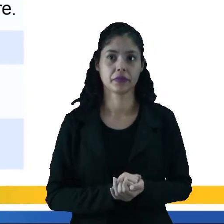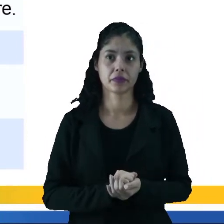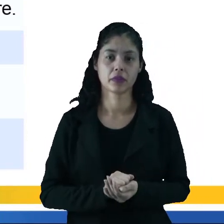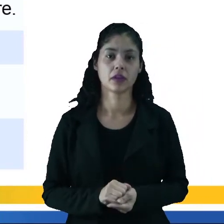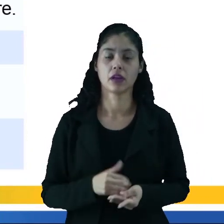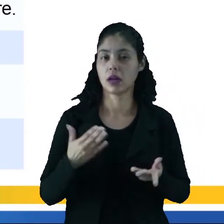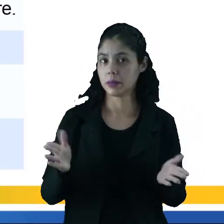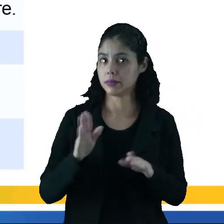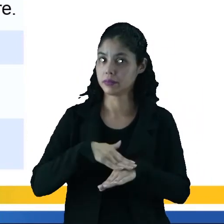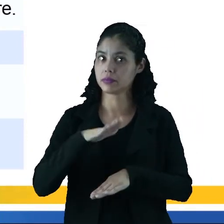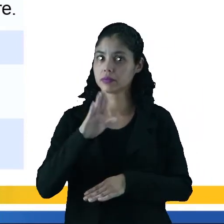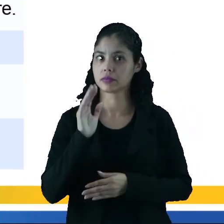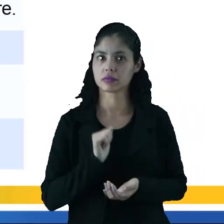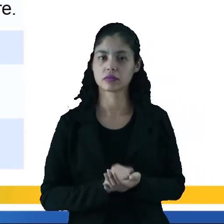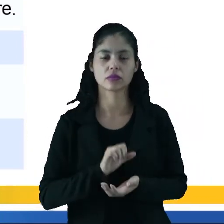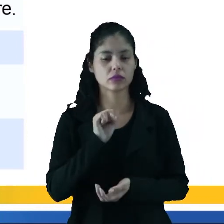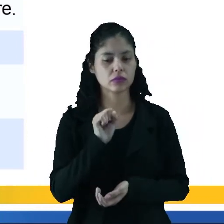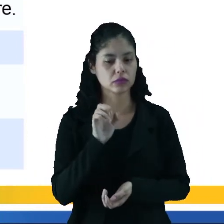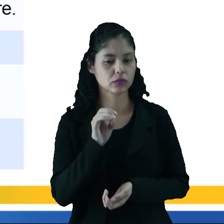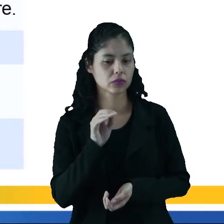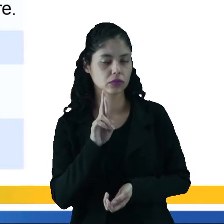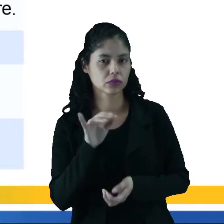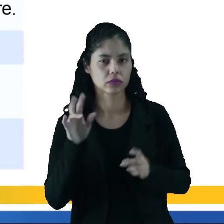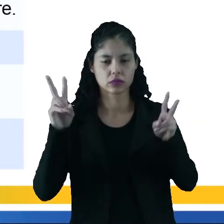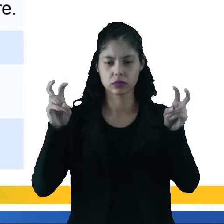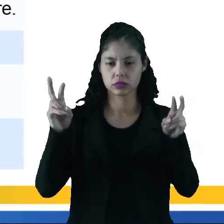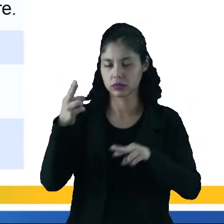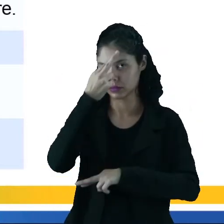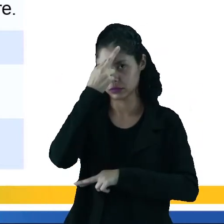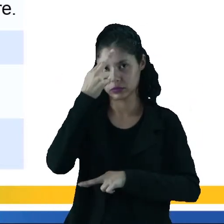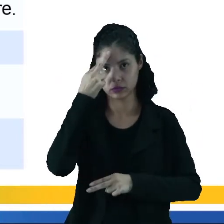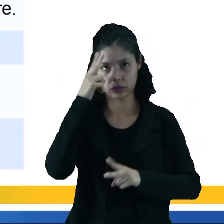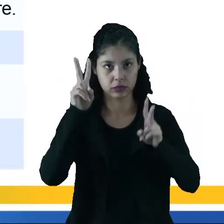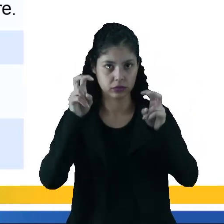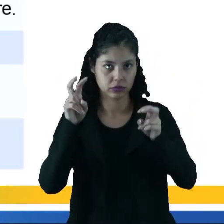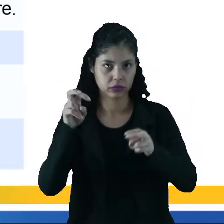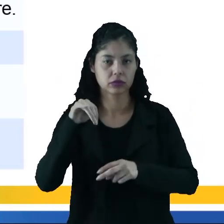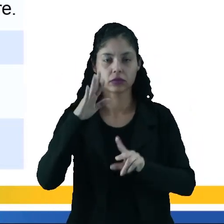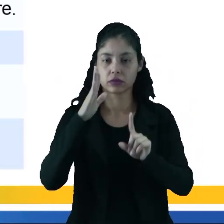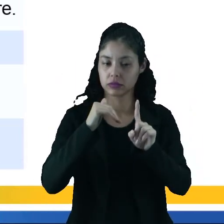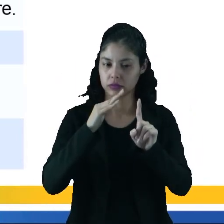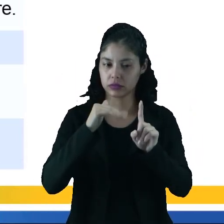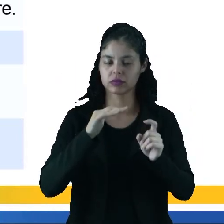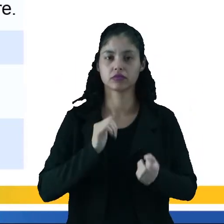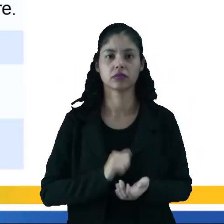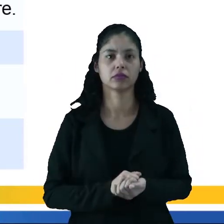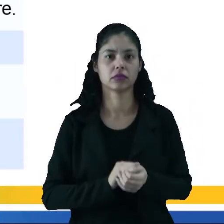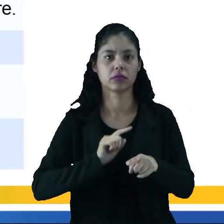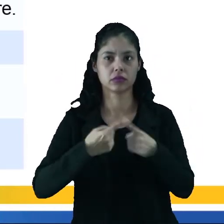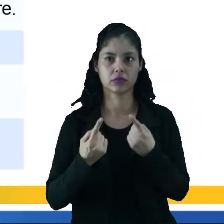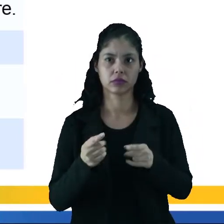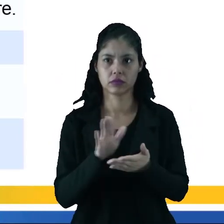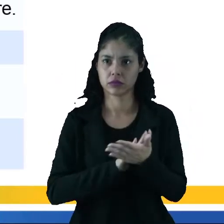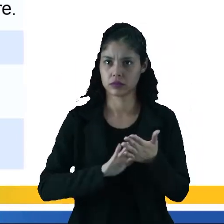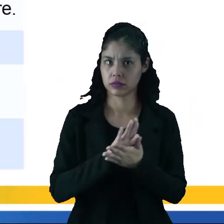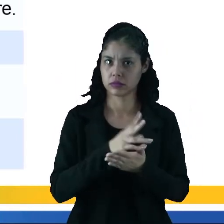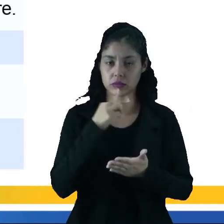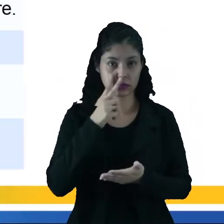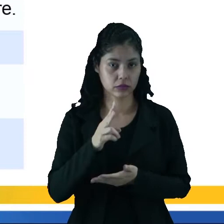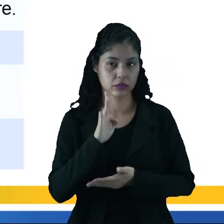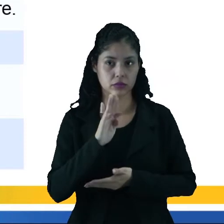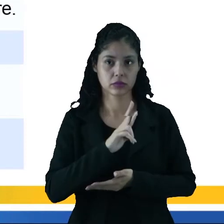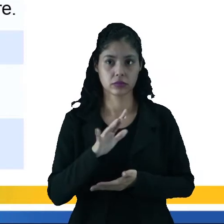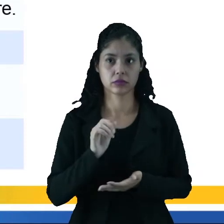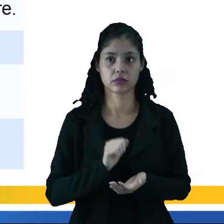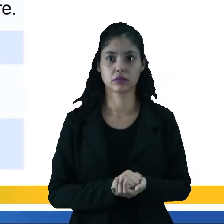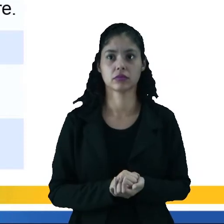neoclassicismo é mais sóbrio. Temas históricos, temas mistológicos, mas nada de exagero que a gente viu no